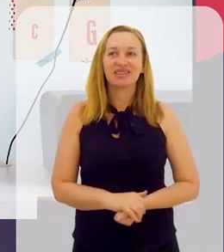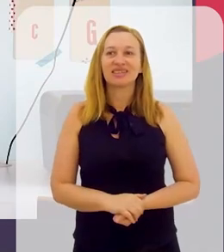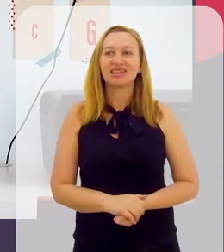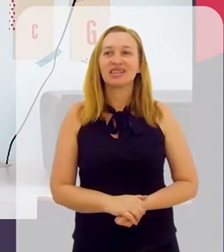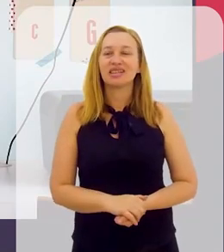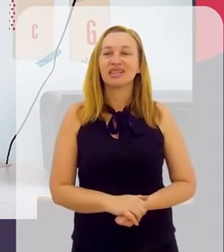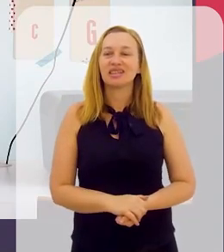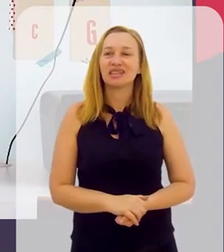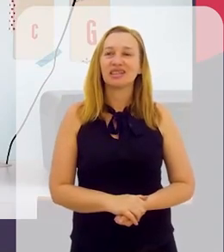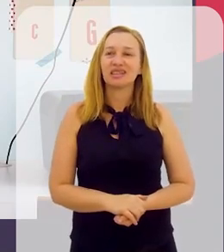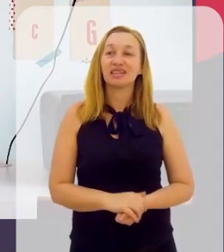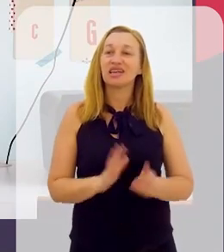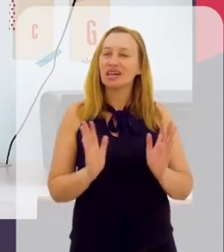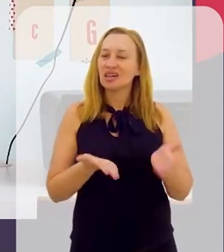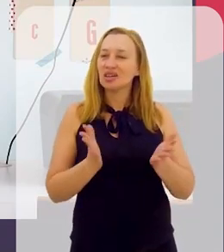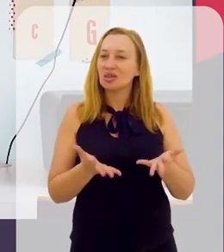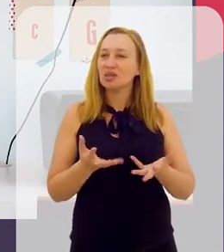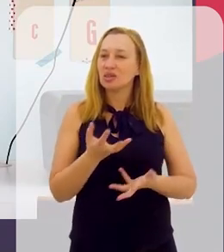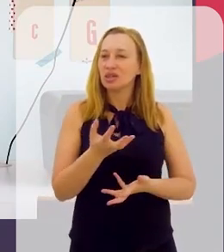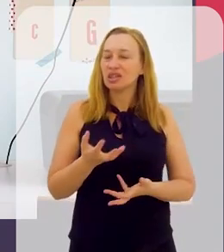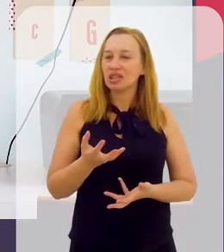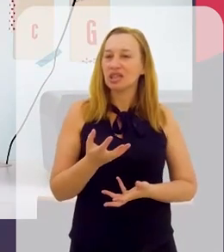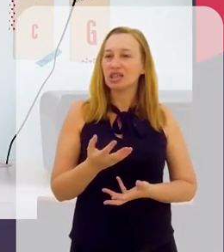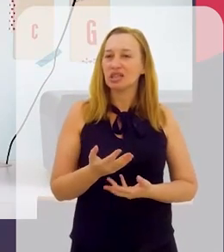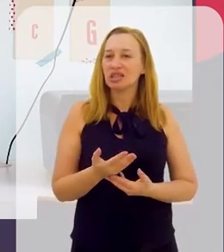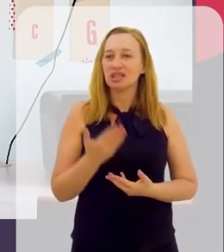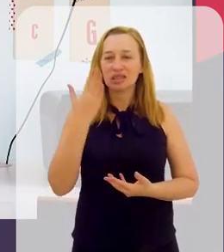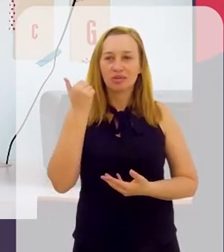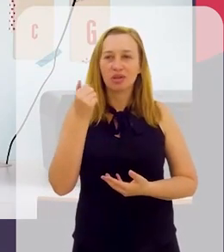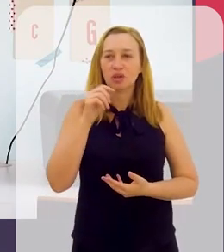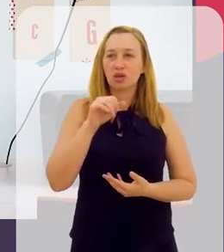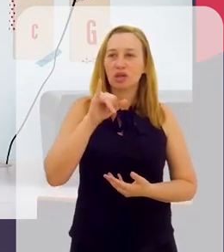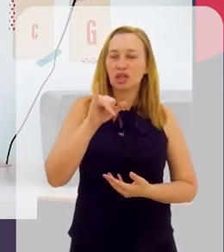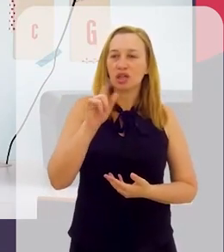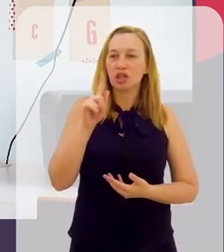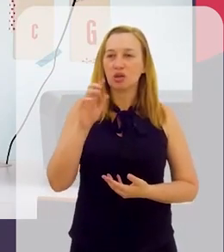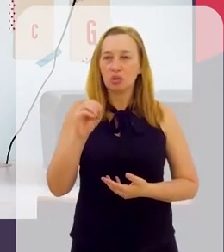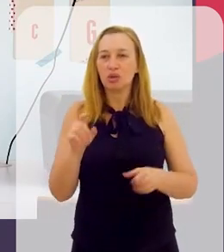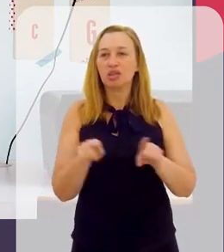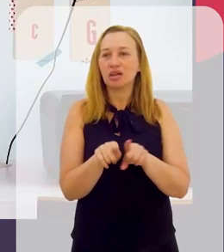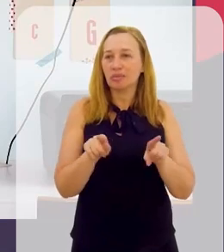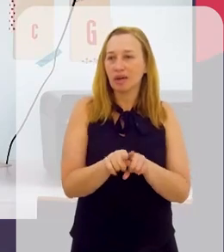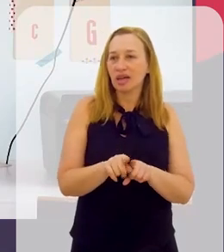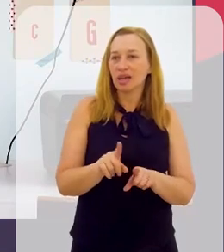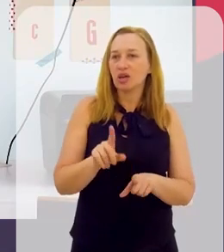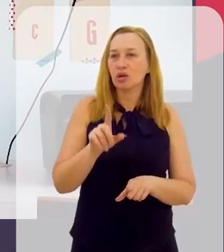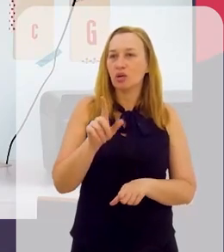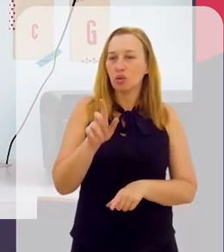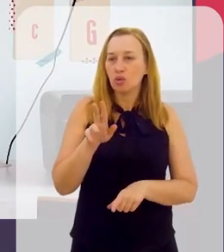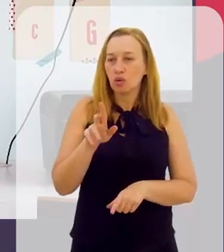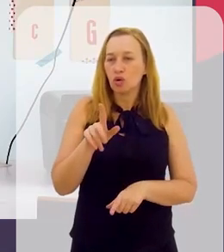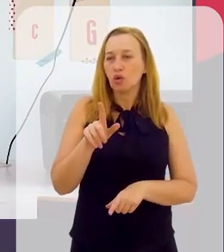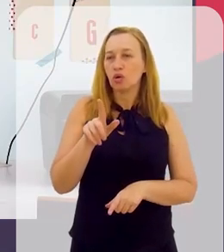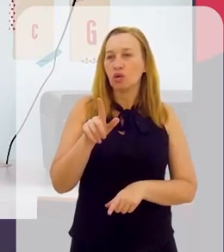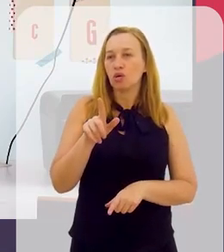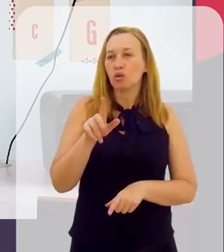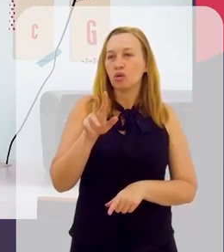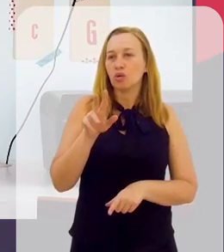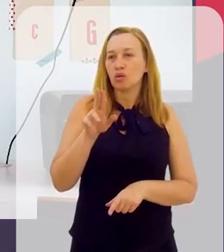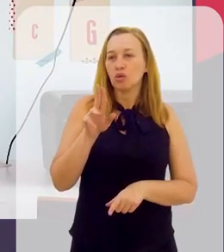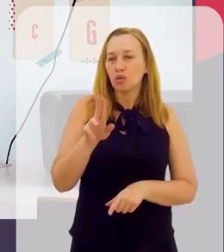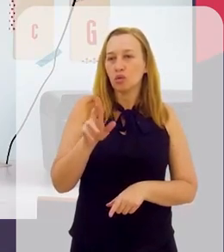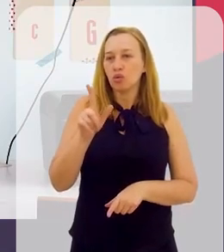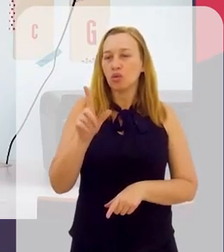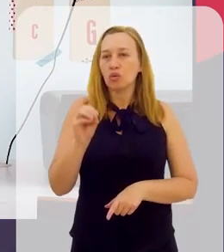importante isso, né? Agora eu queria ouvir do Igor e também do Hugo depois, como